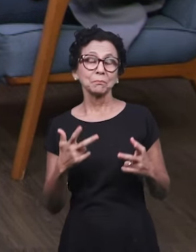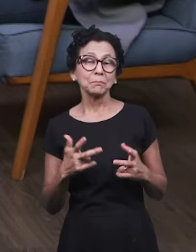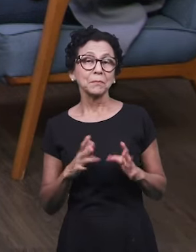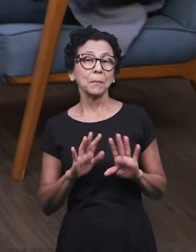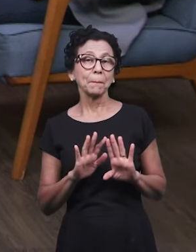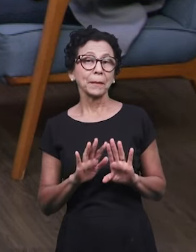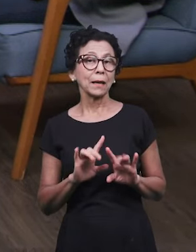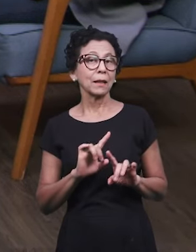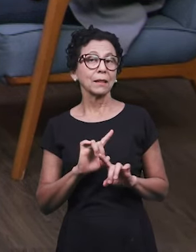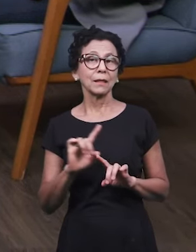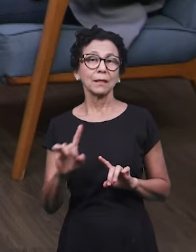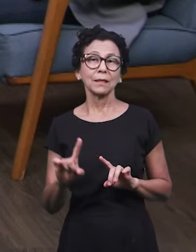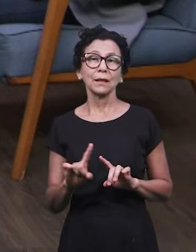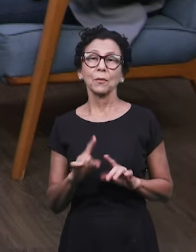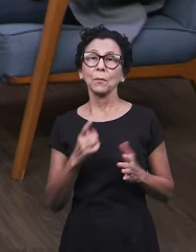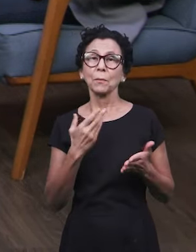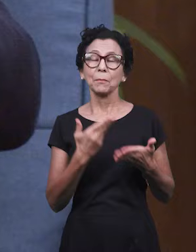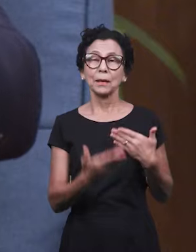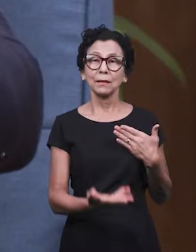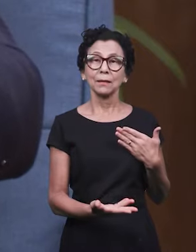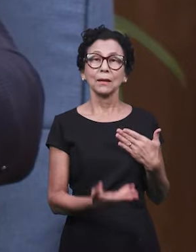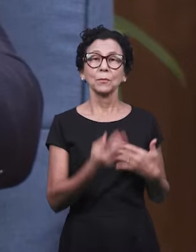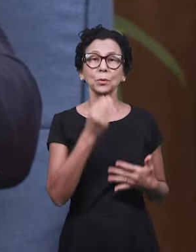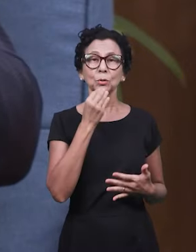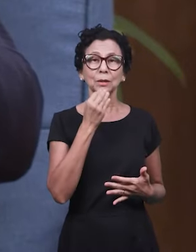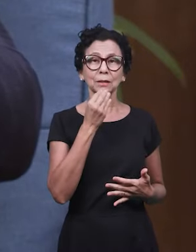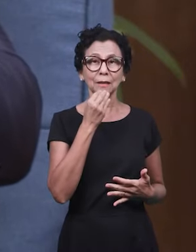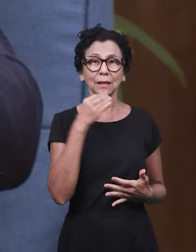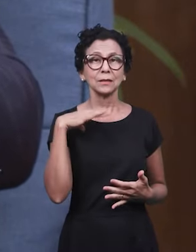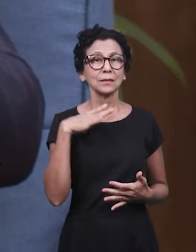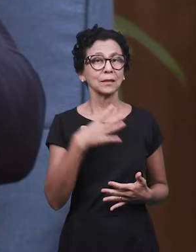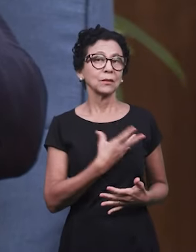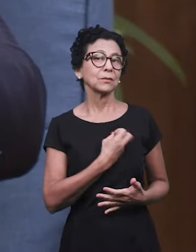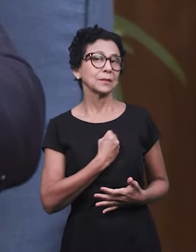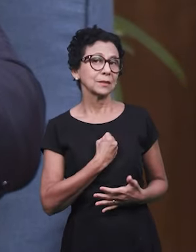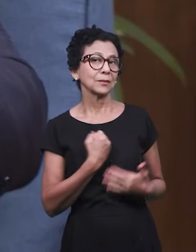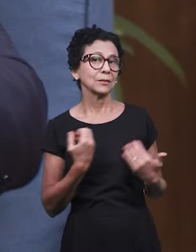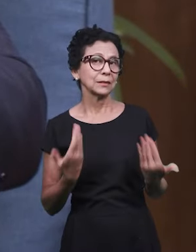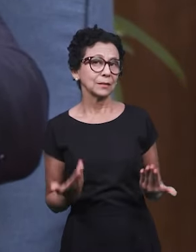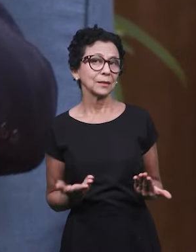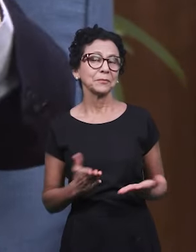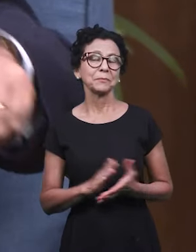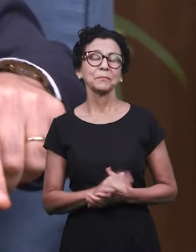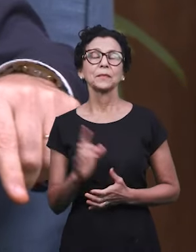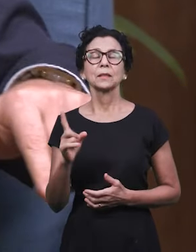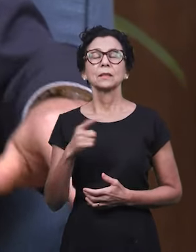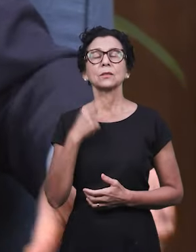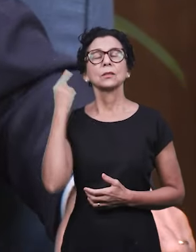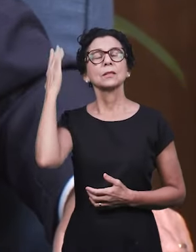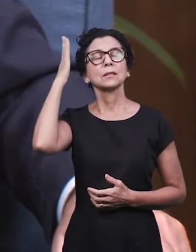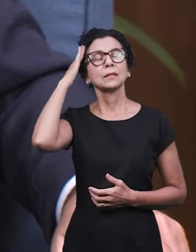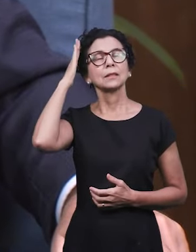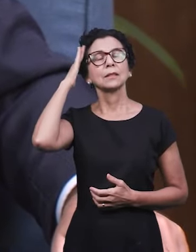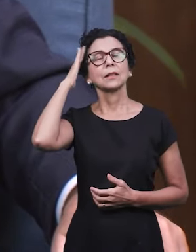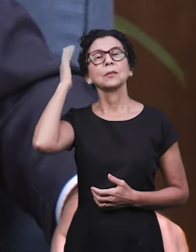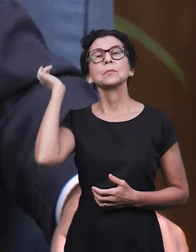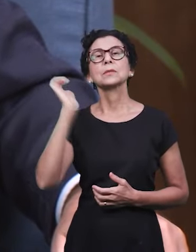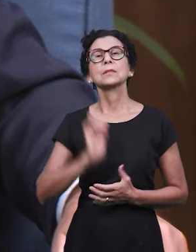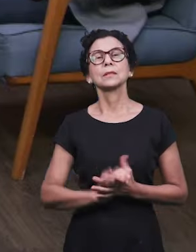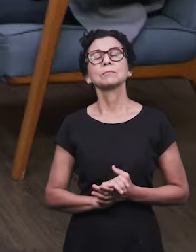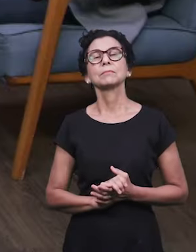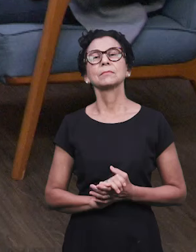juízo do qual nós estamos escapando a partir do momento em que a gente entende isso. E nós entendemos isso. E nós temos